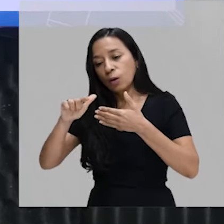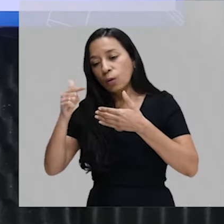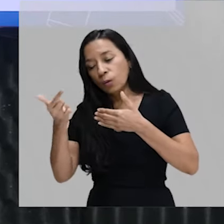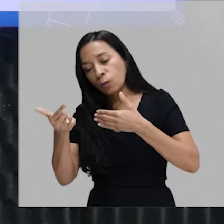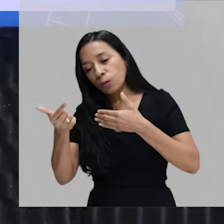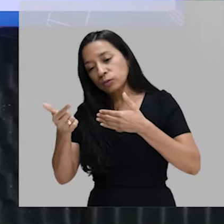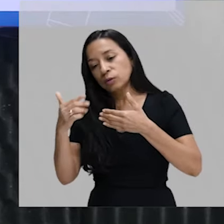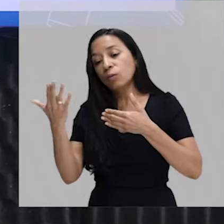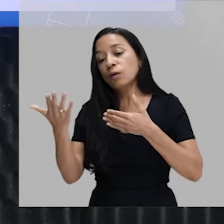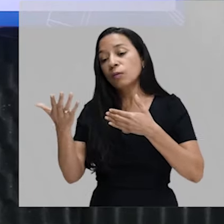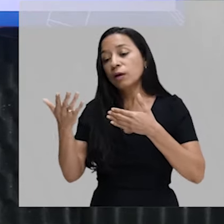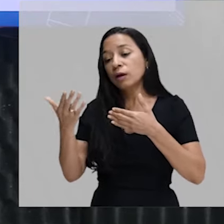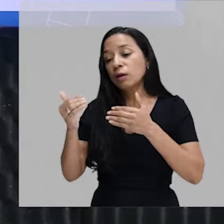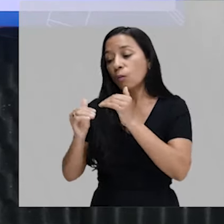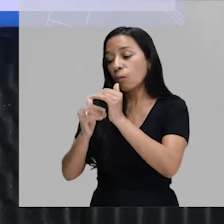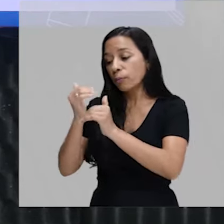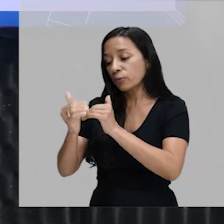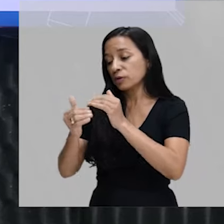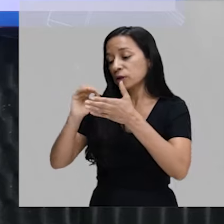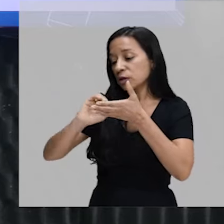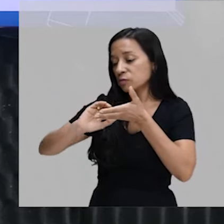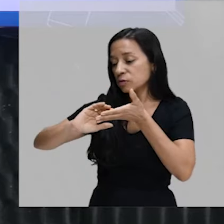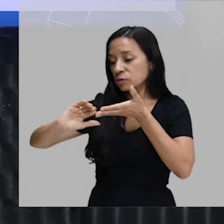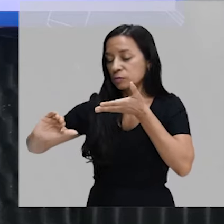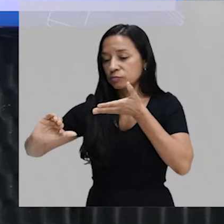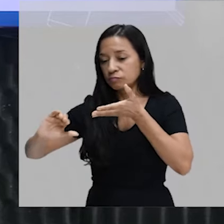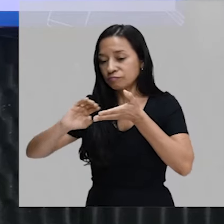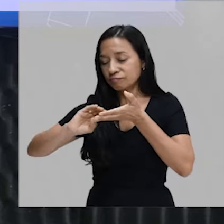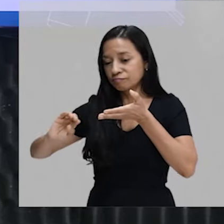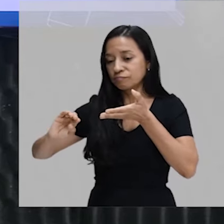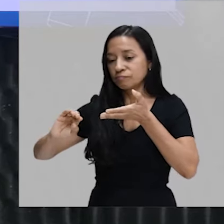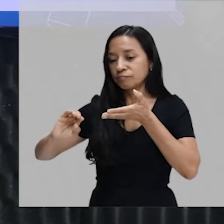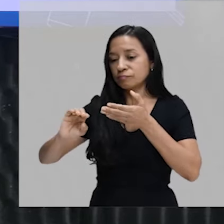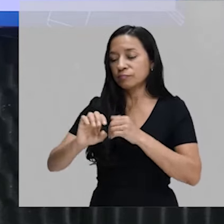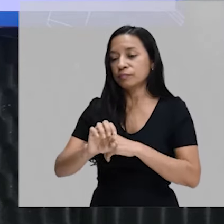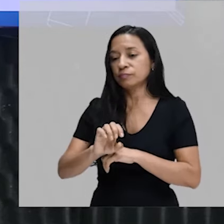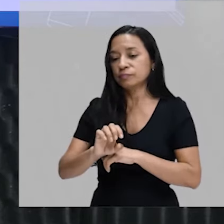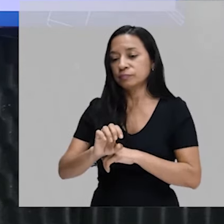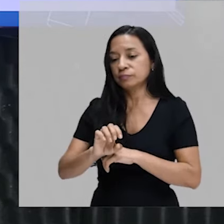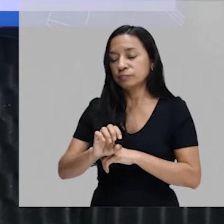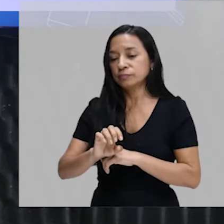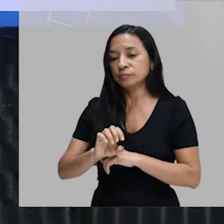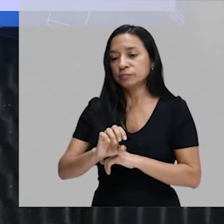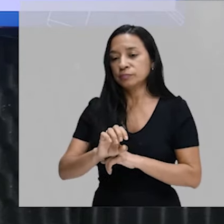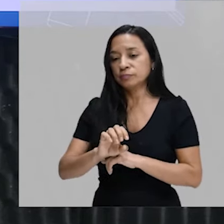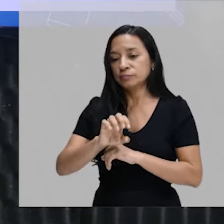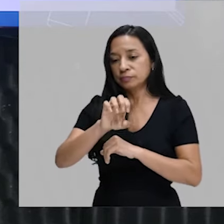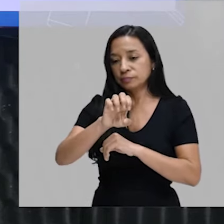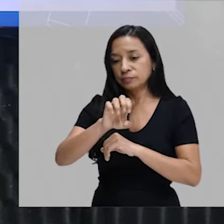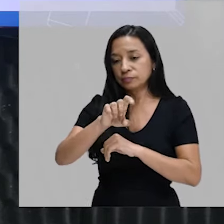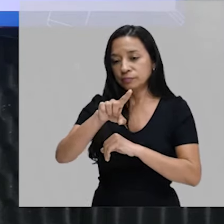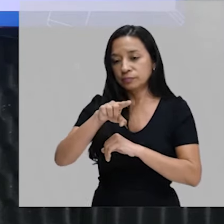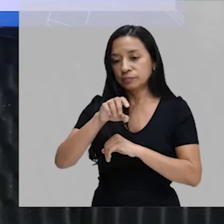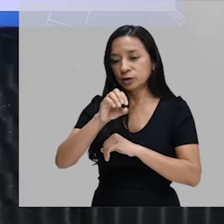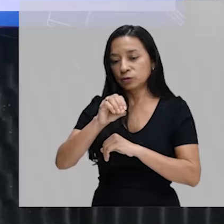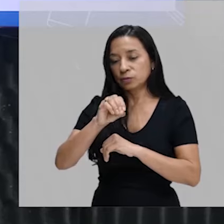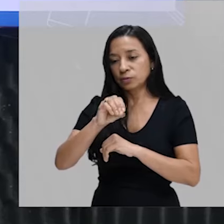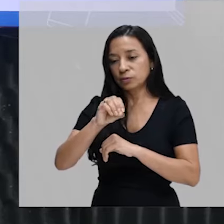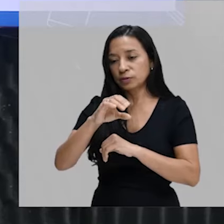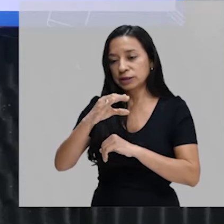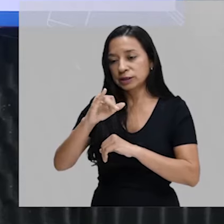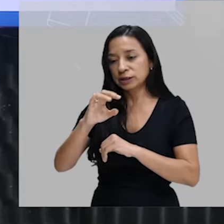fora da célula? A gente chama esse processo de exocitose.